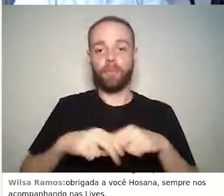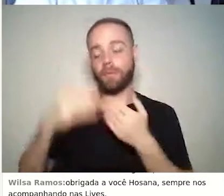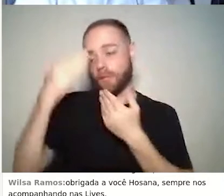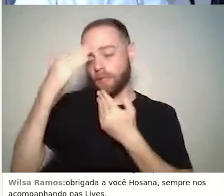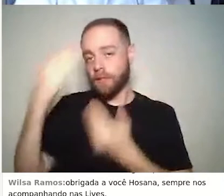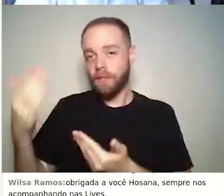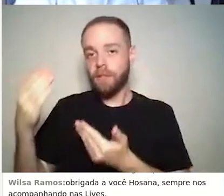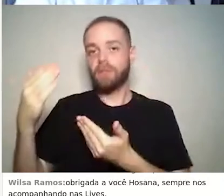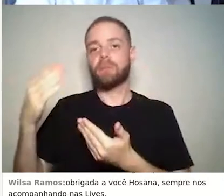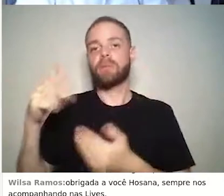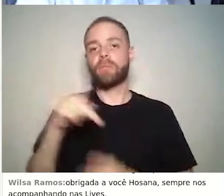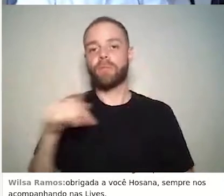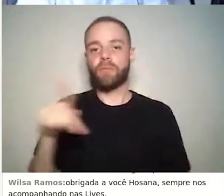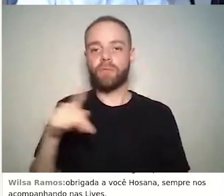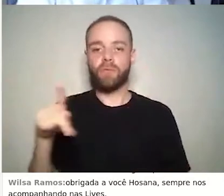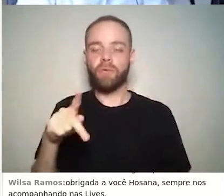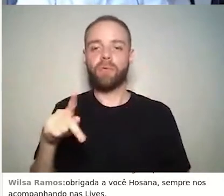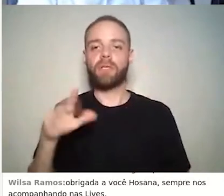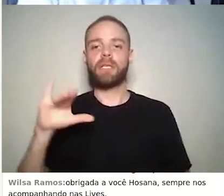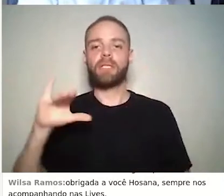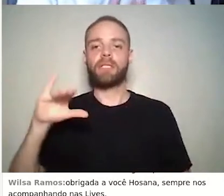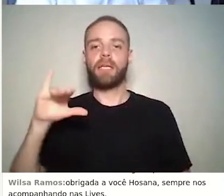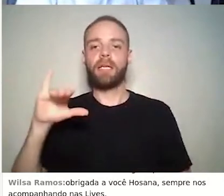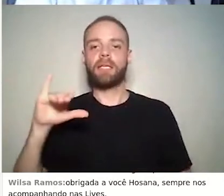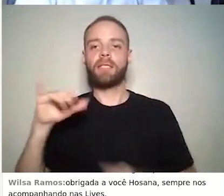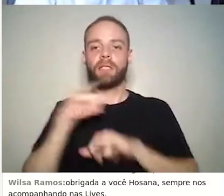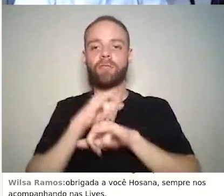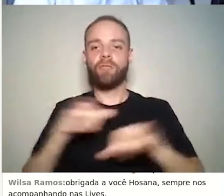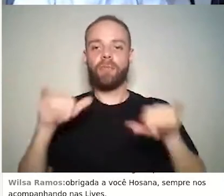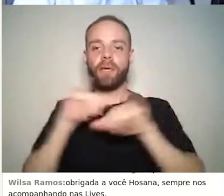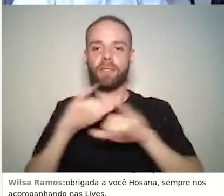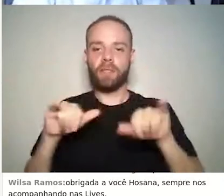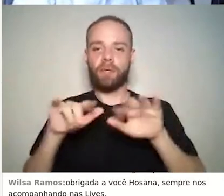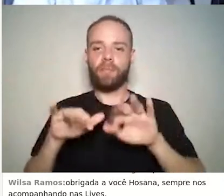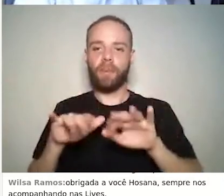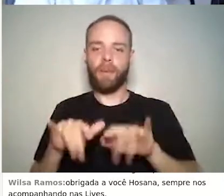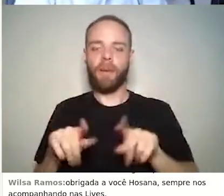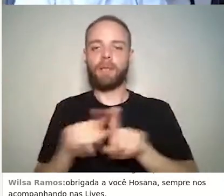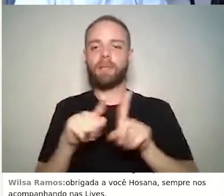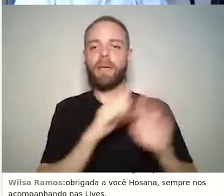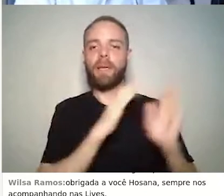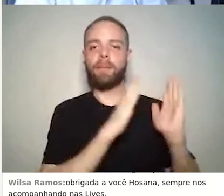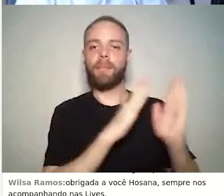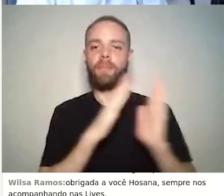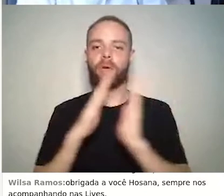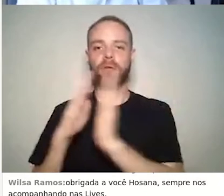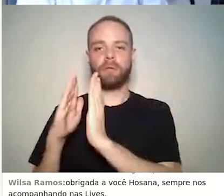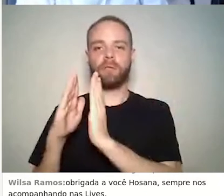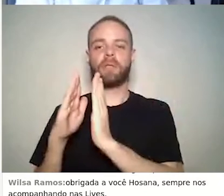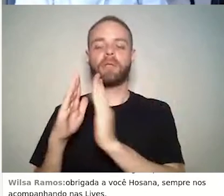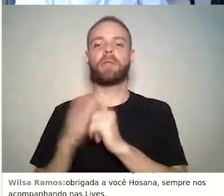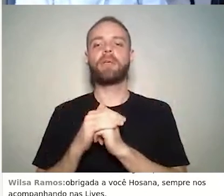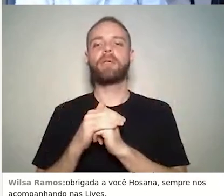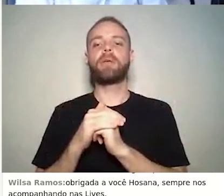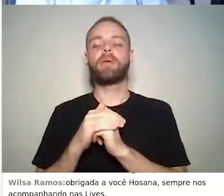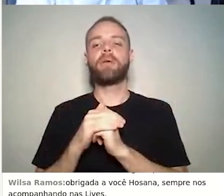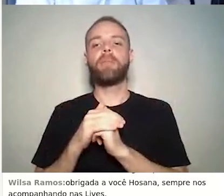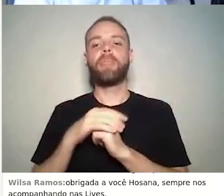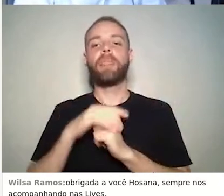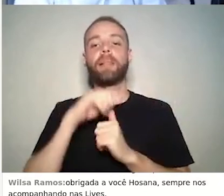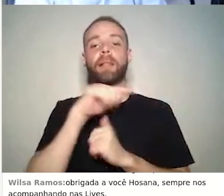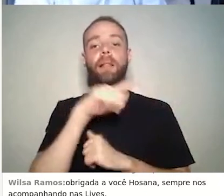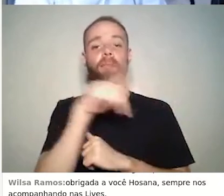professora do curso de Ciência da Informação, de Biblioteconomia, na Faculdade de Ciência da Informação, que